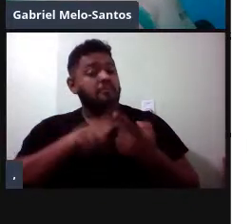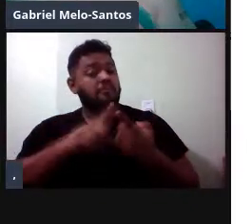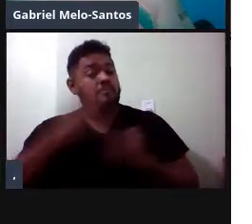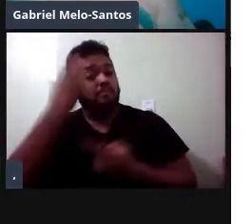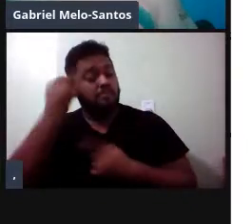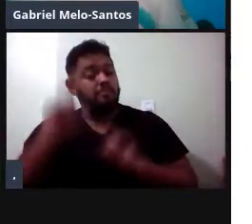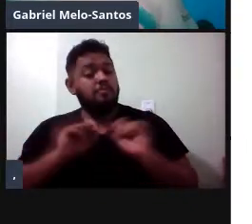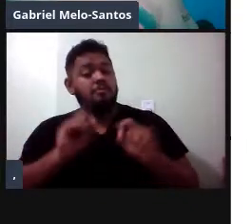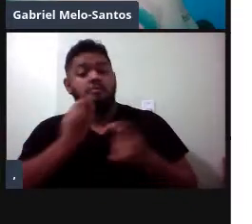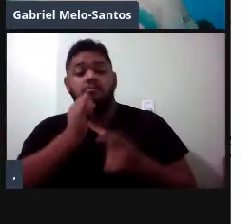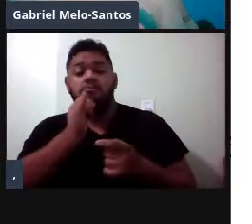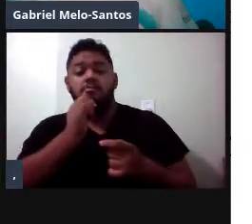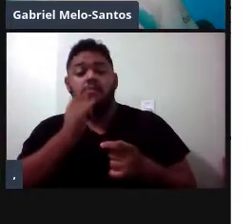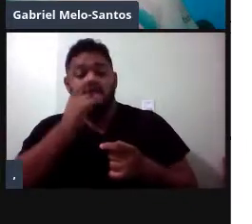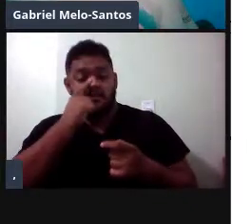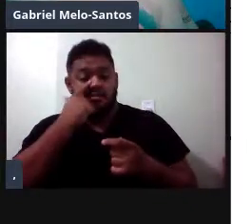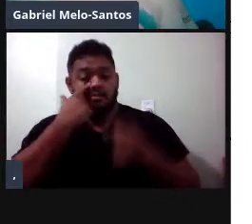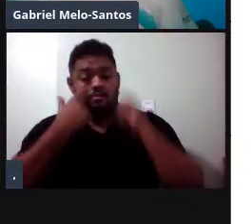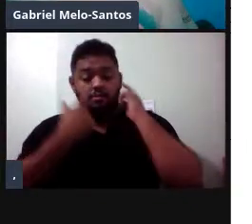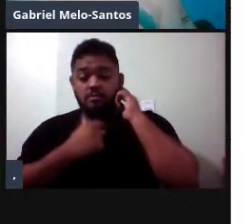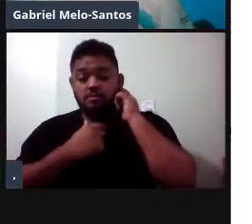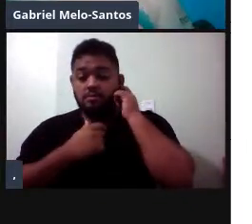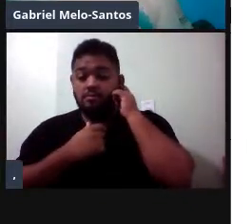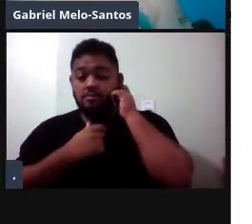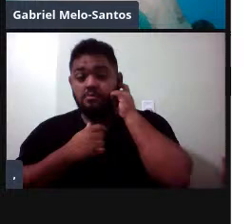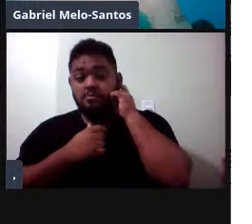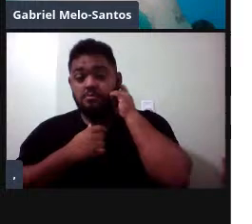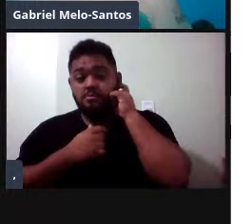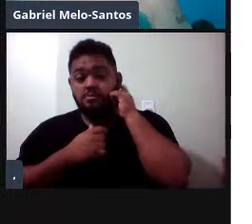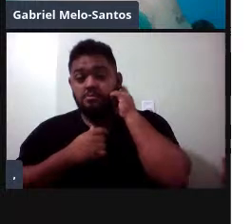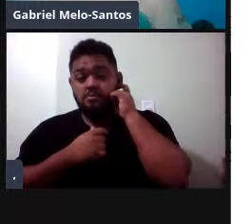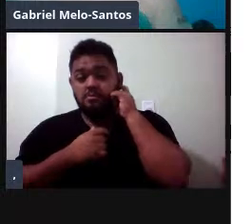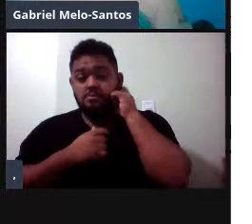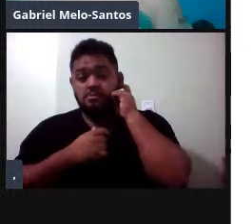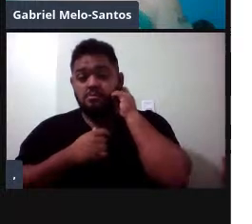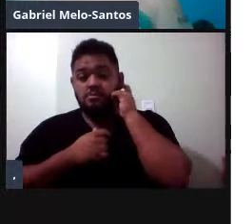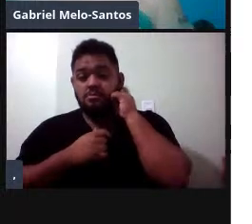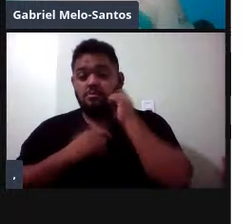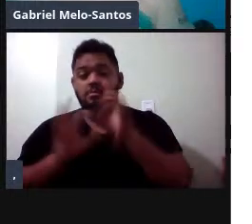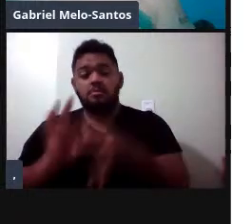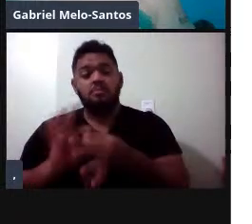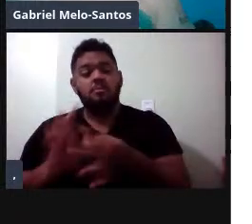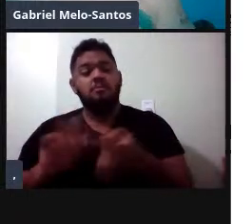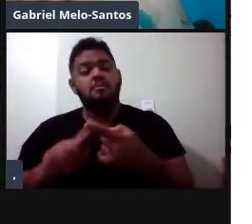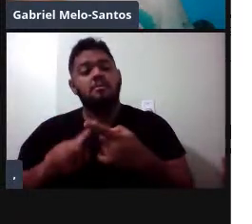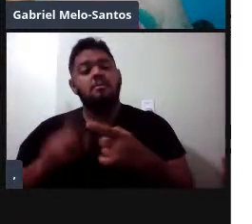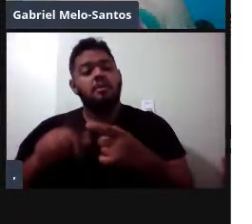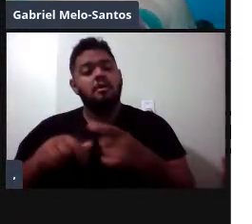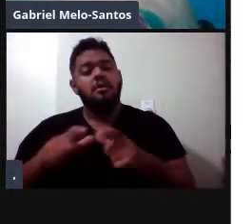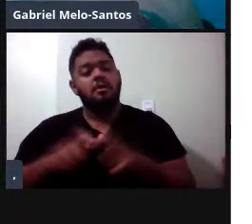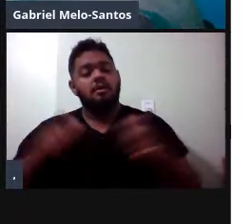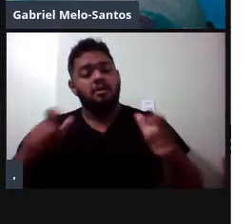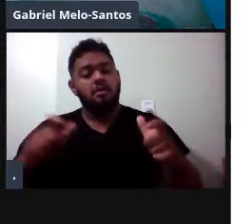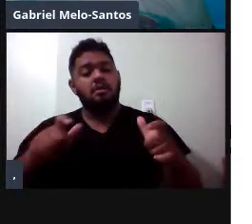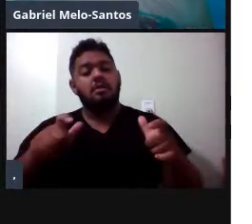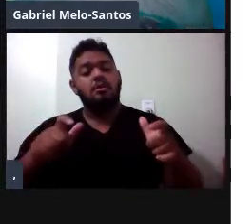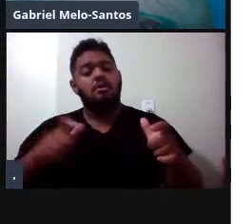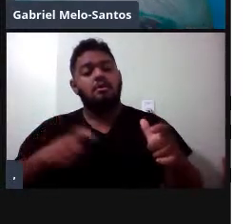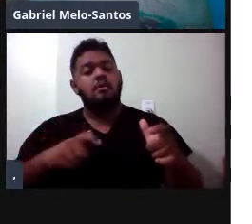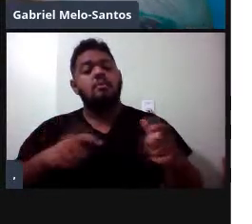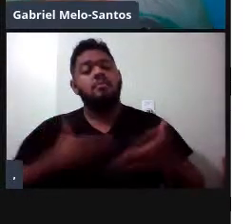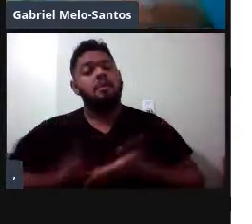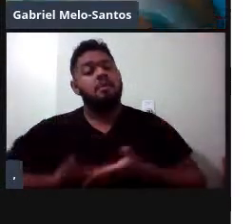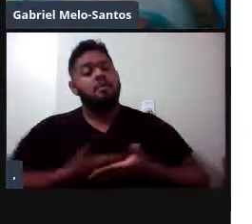literatura que o vínculo mais forte seria entre a mãe e o filhote, mas que grupos